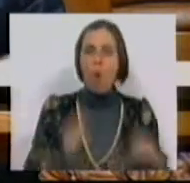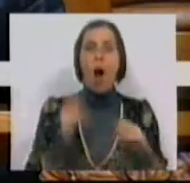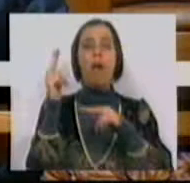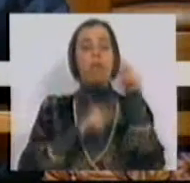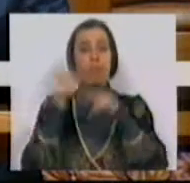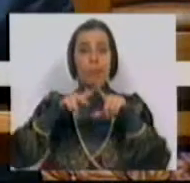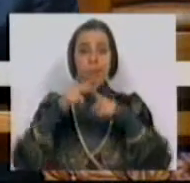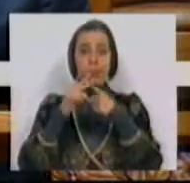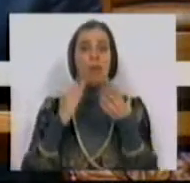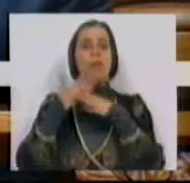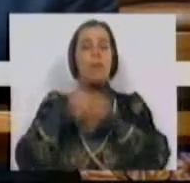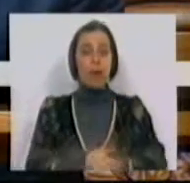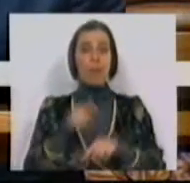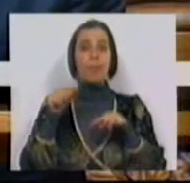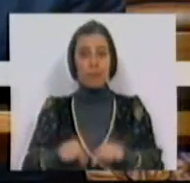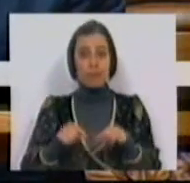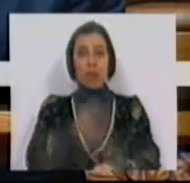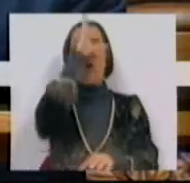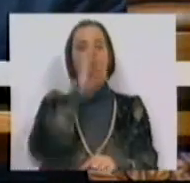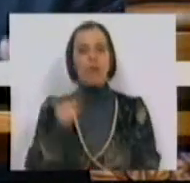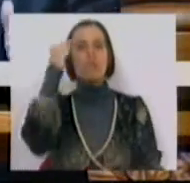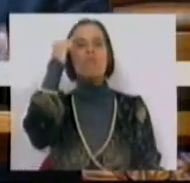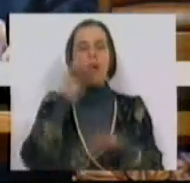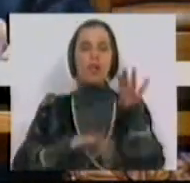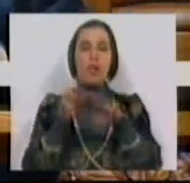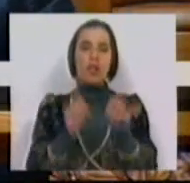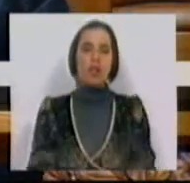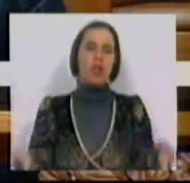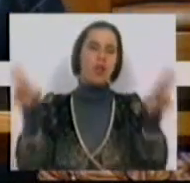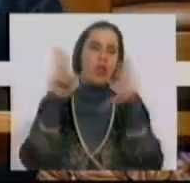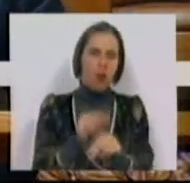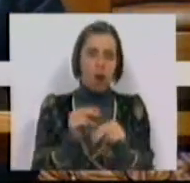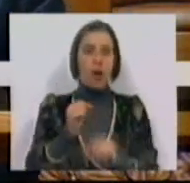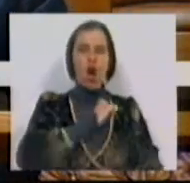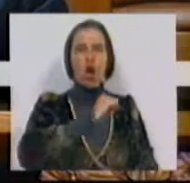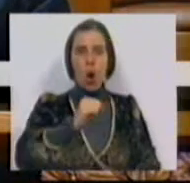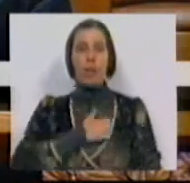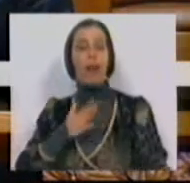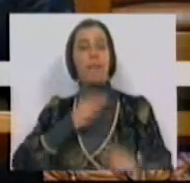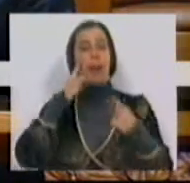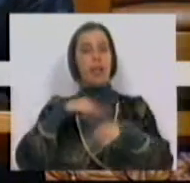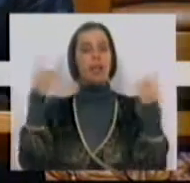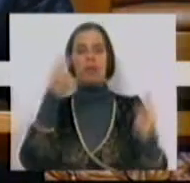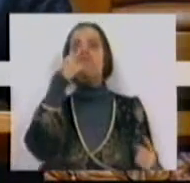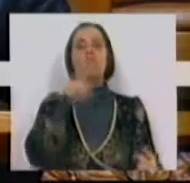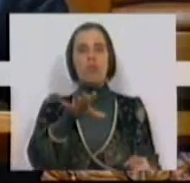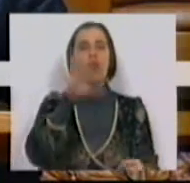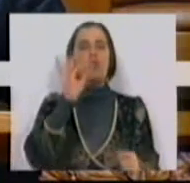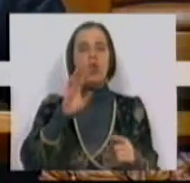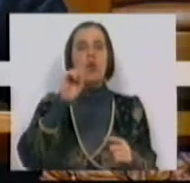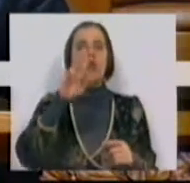construção e reparação naval, este governo fez uma nova investida contra esta empresa pública e escolheu